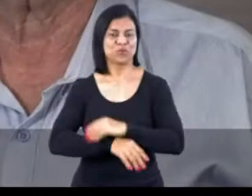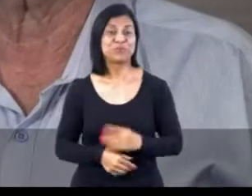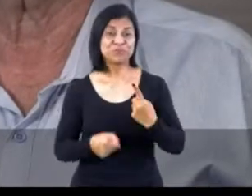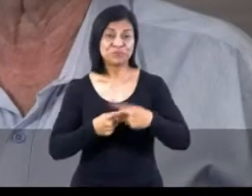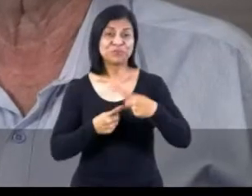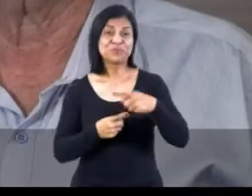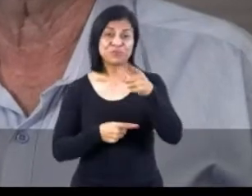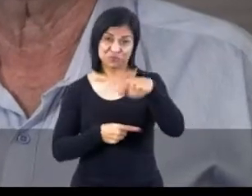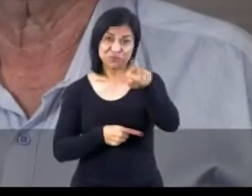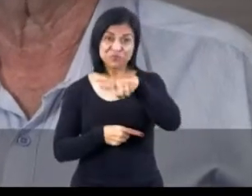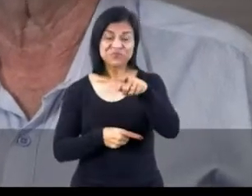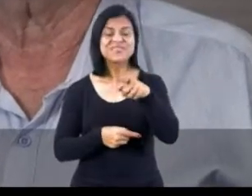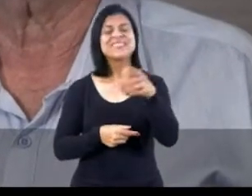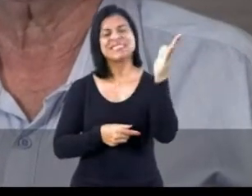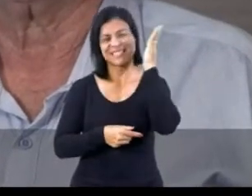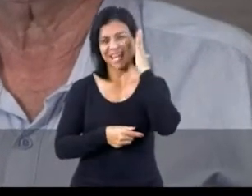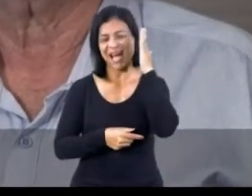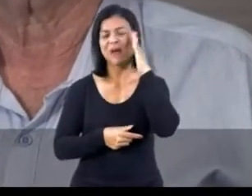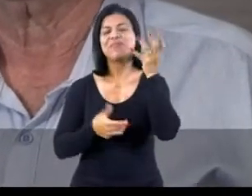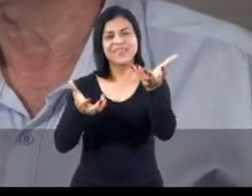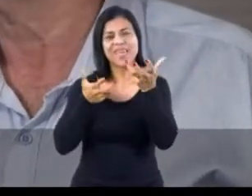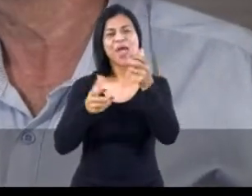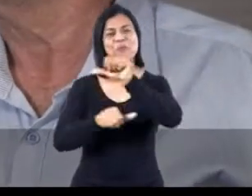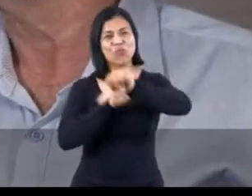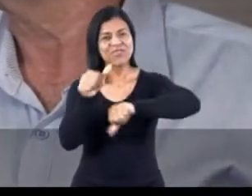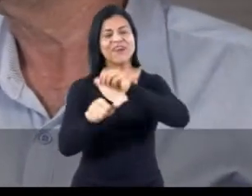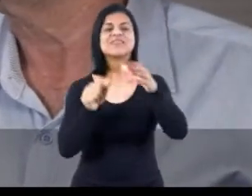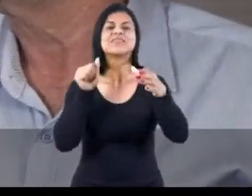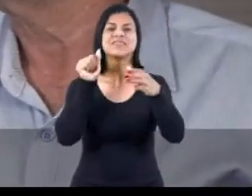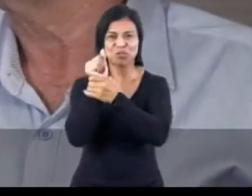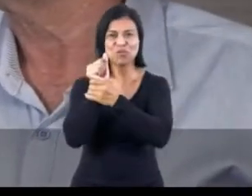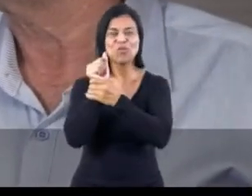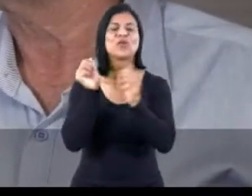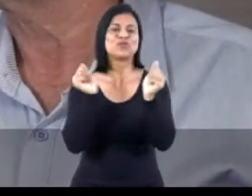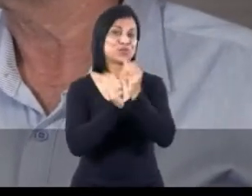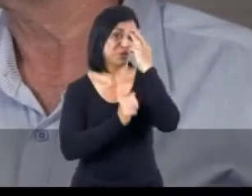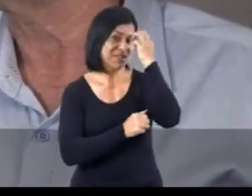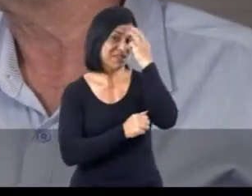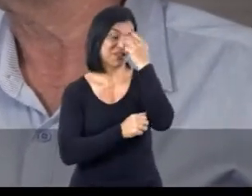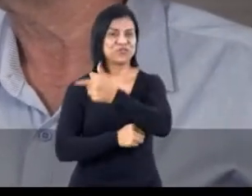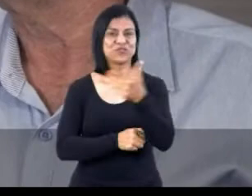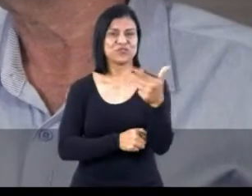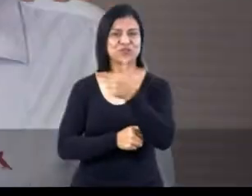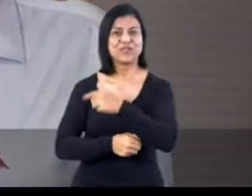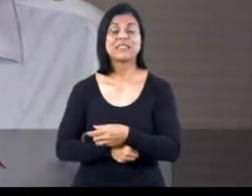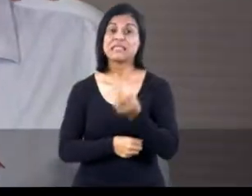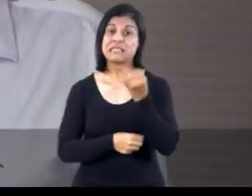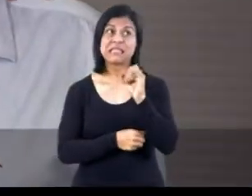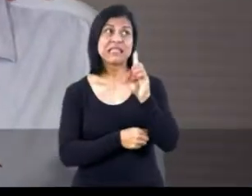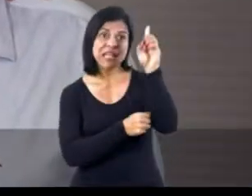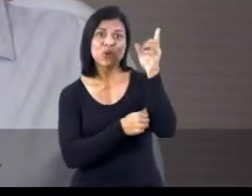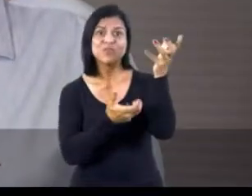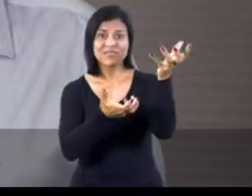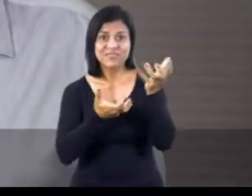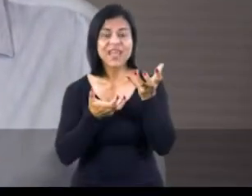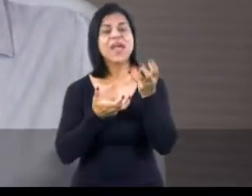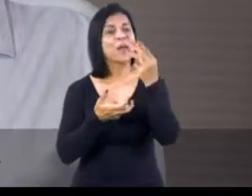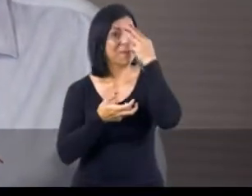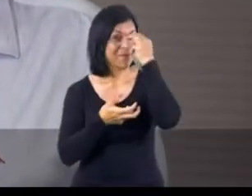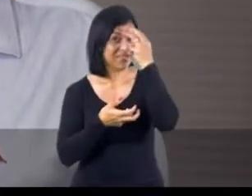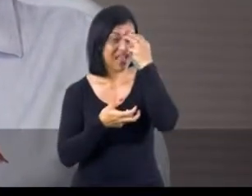capixaba mostrou que quer mudança e mudança segura é com o Manato 22. Se Deus quiser,